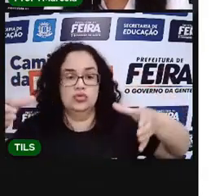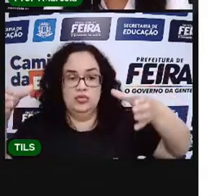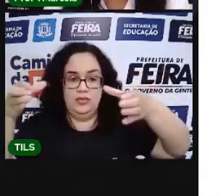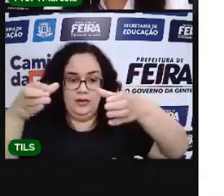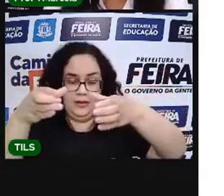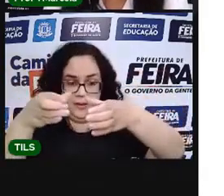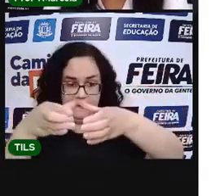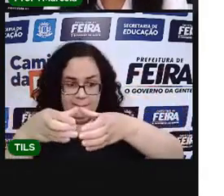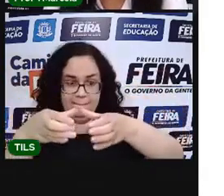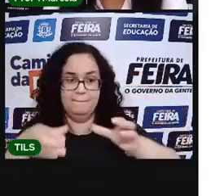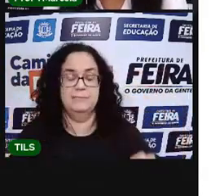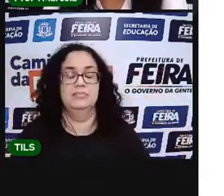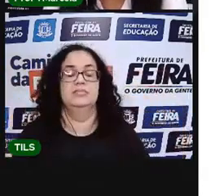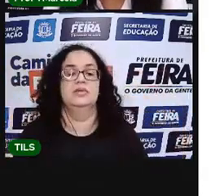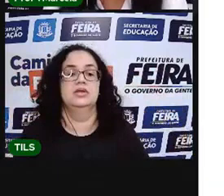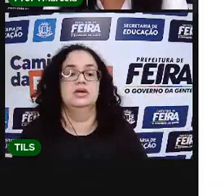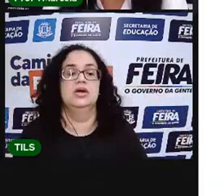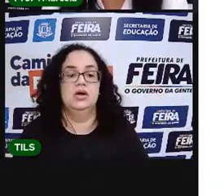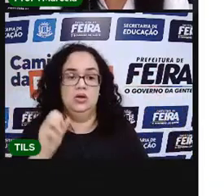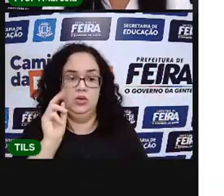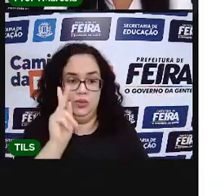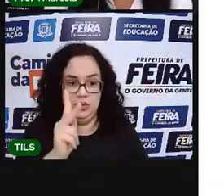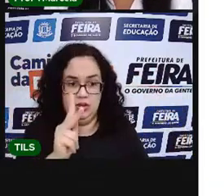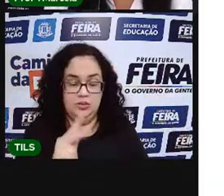colocar as frutas pequenas. Tá bom?